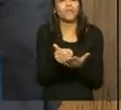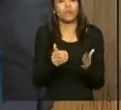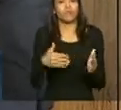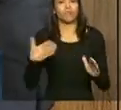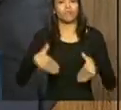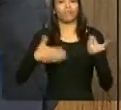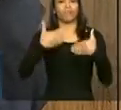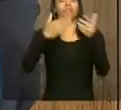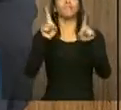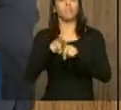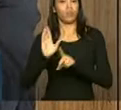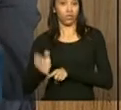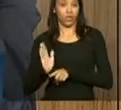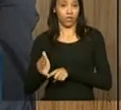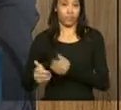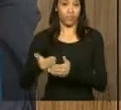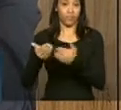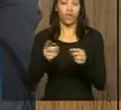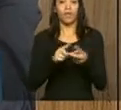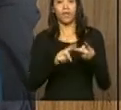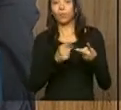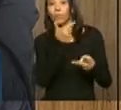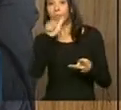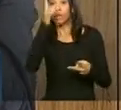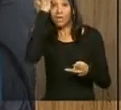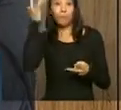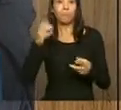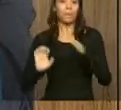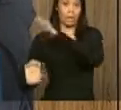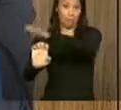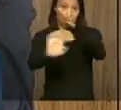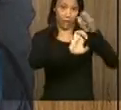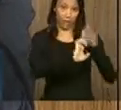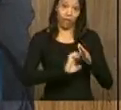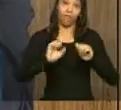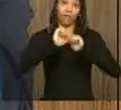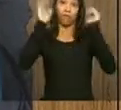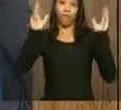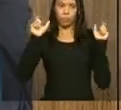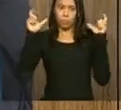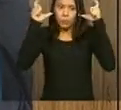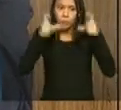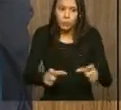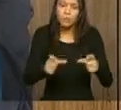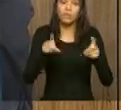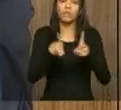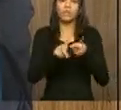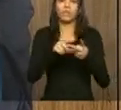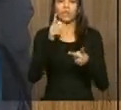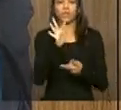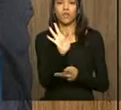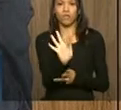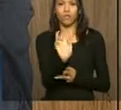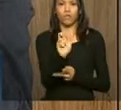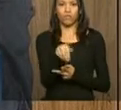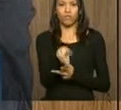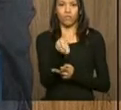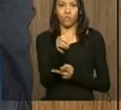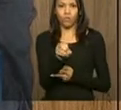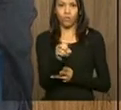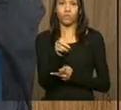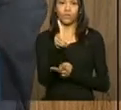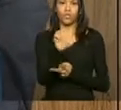E, por outro lado, há investidores, sobretudo investidores institucionais, fundos de pensão, que estão buscando